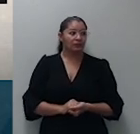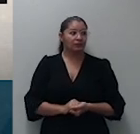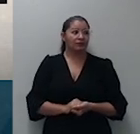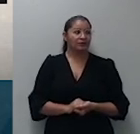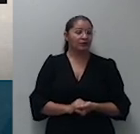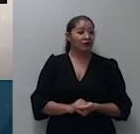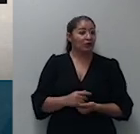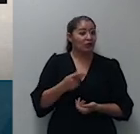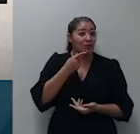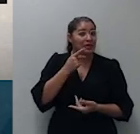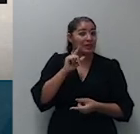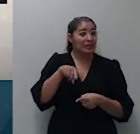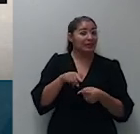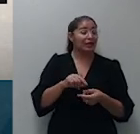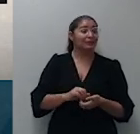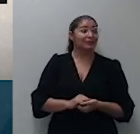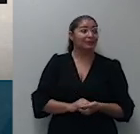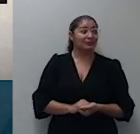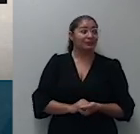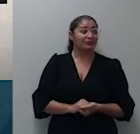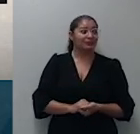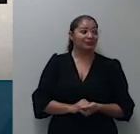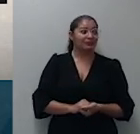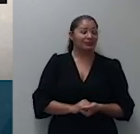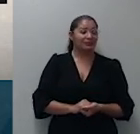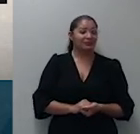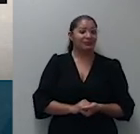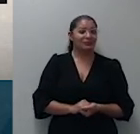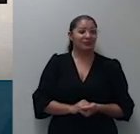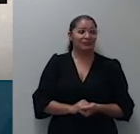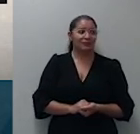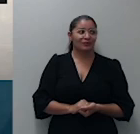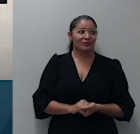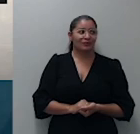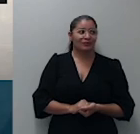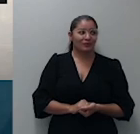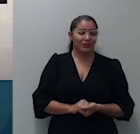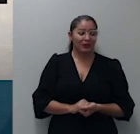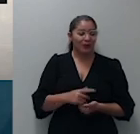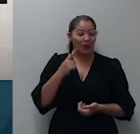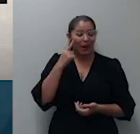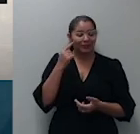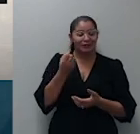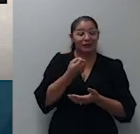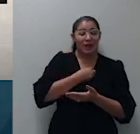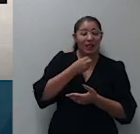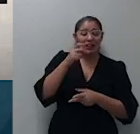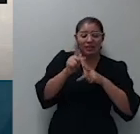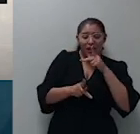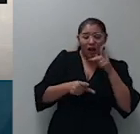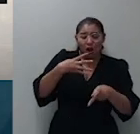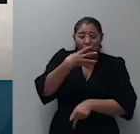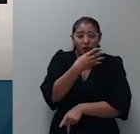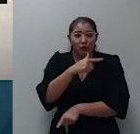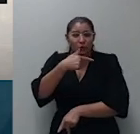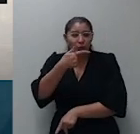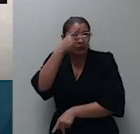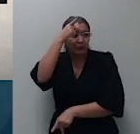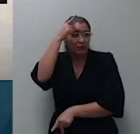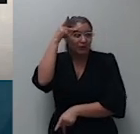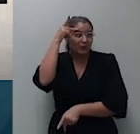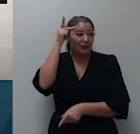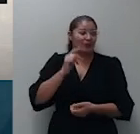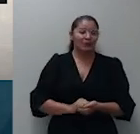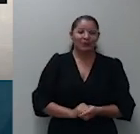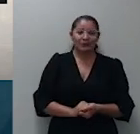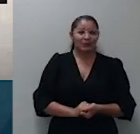de fato pendente litígio processual entre duas pessoas mostra-se evidente que o terceiro proprietário da